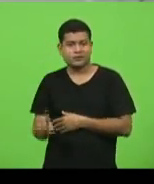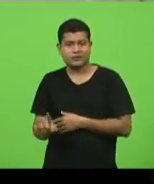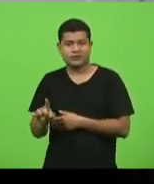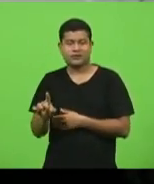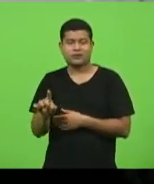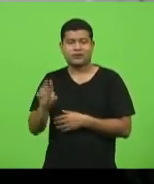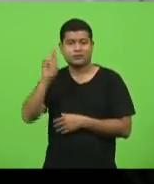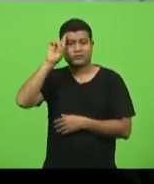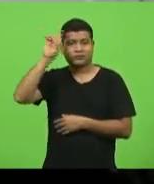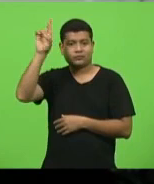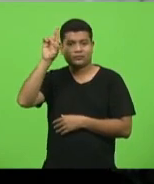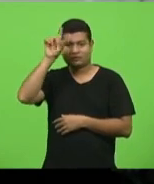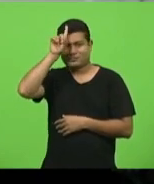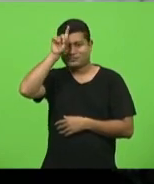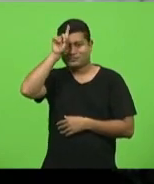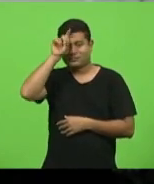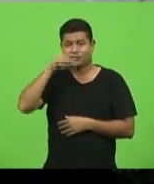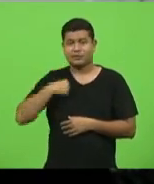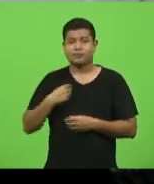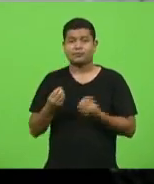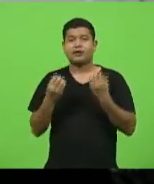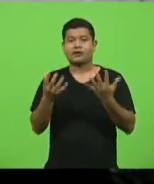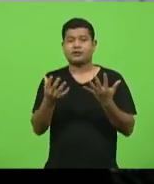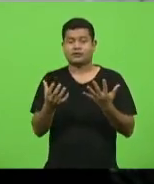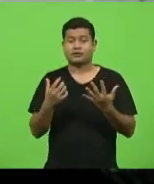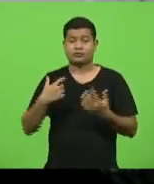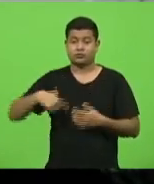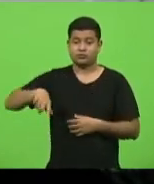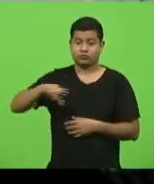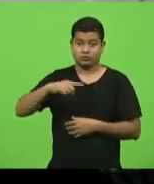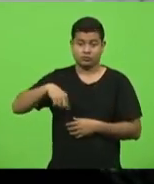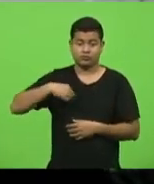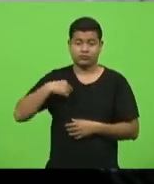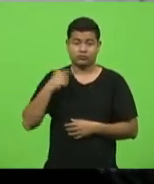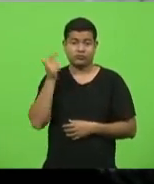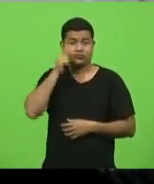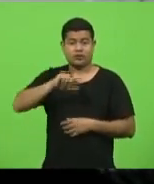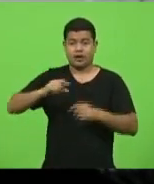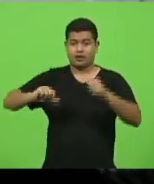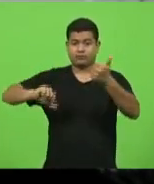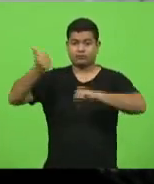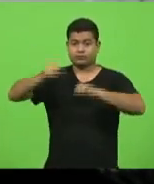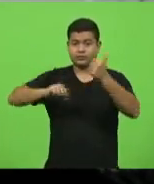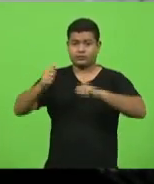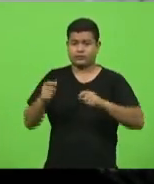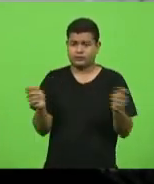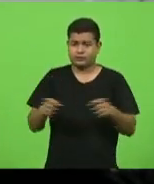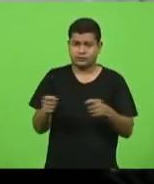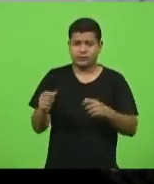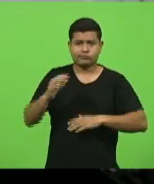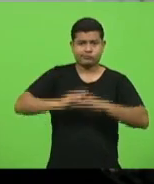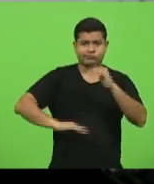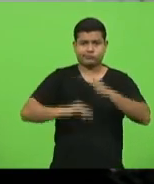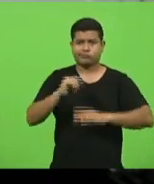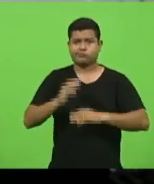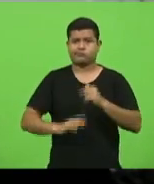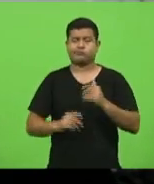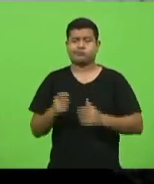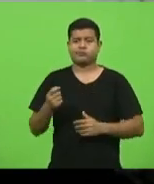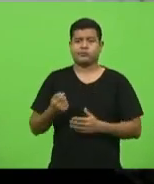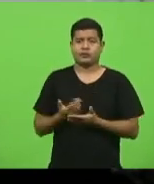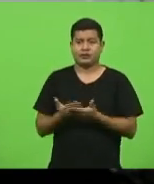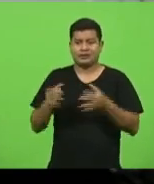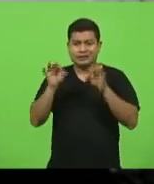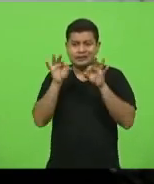passar um panorama e analisar o que nós podemos fazer como ações efetivas e concretas